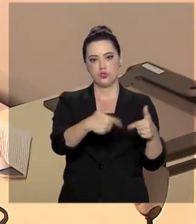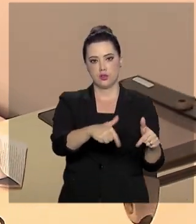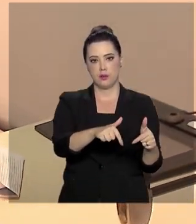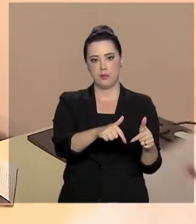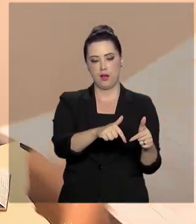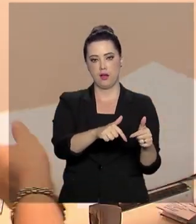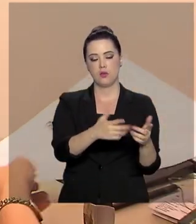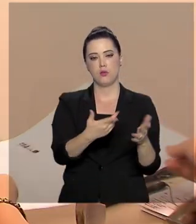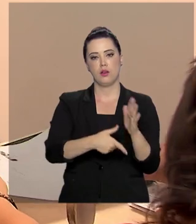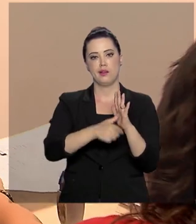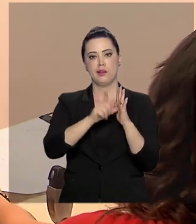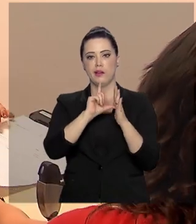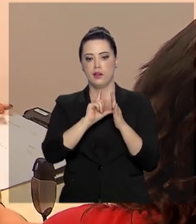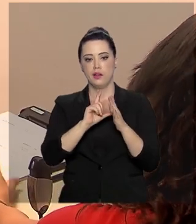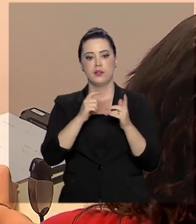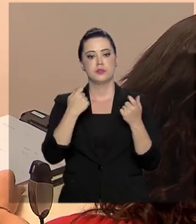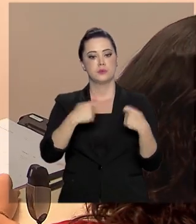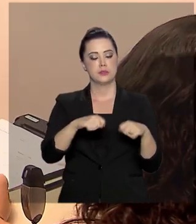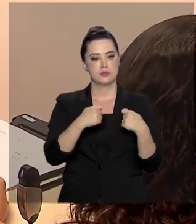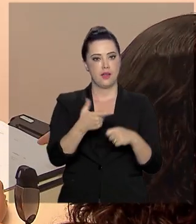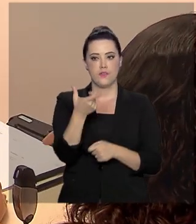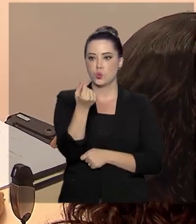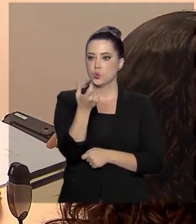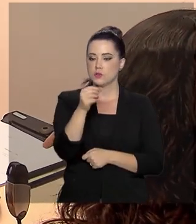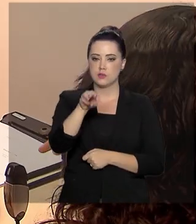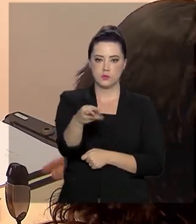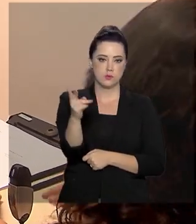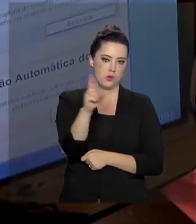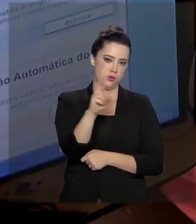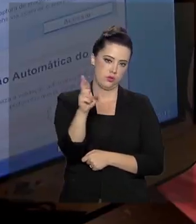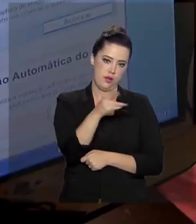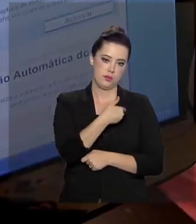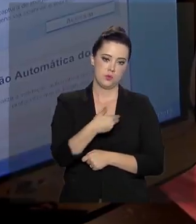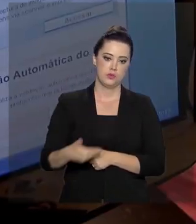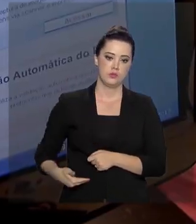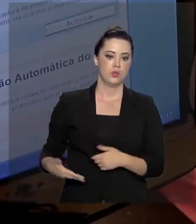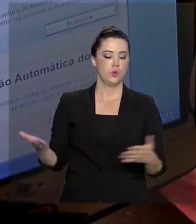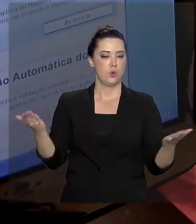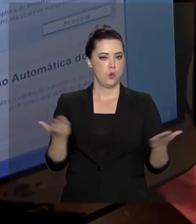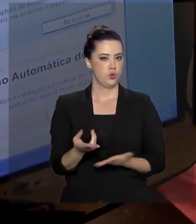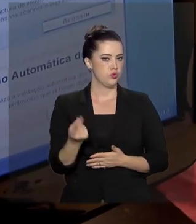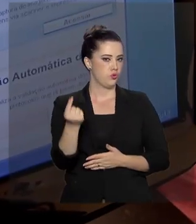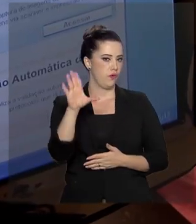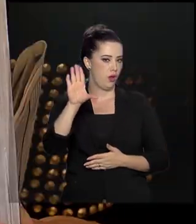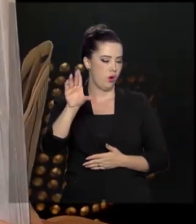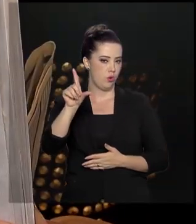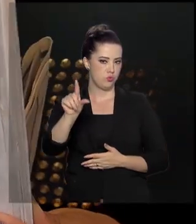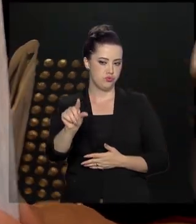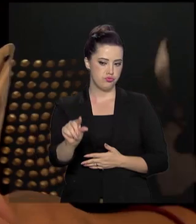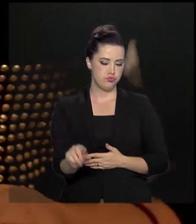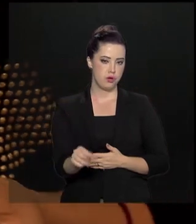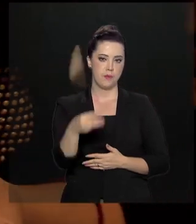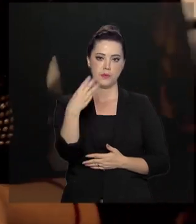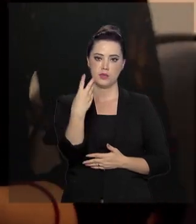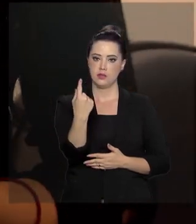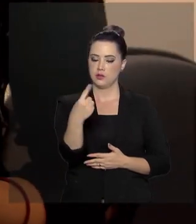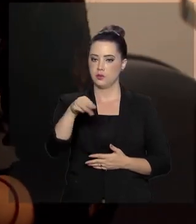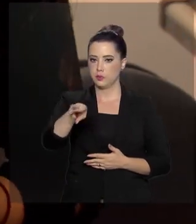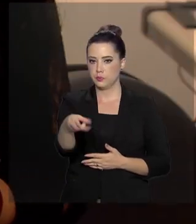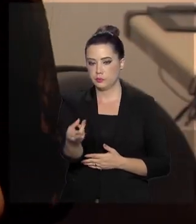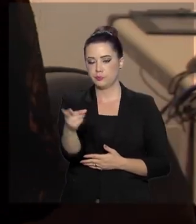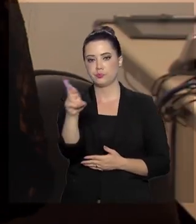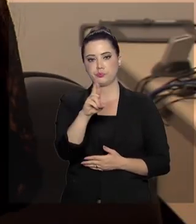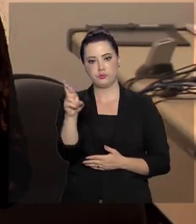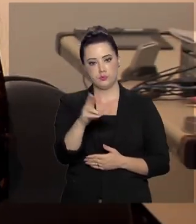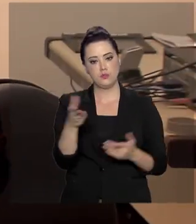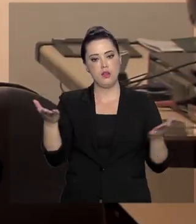o documento custava 200 milhões de reais ao governo. Hoje, esse custo baixou para 31 milhões de reais.